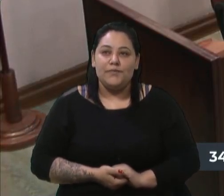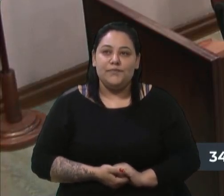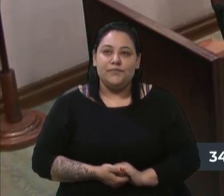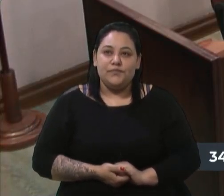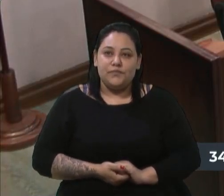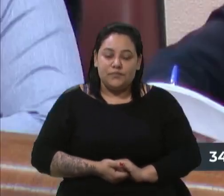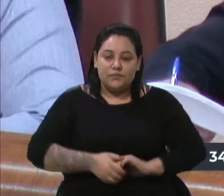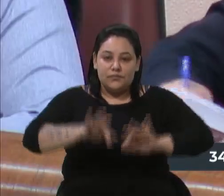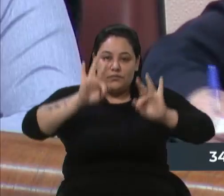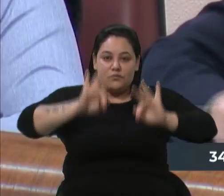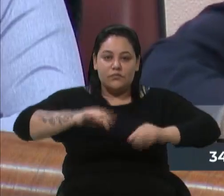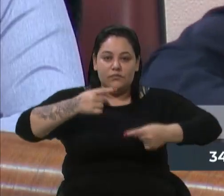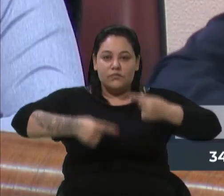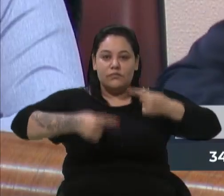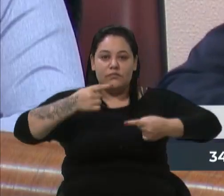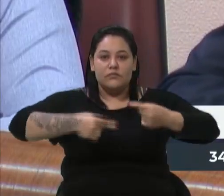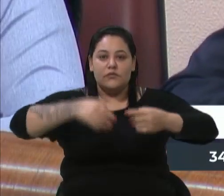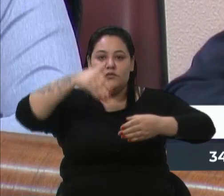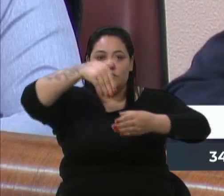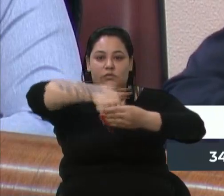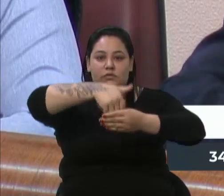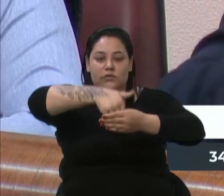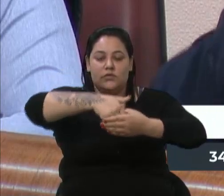Encerrada a discussão, em votação.